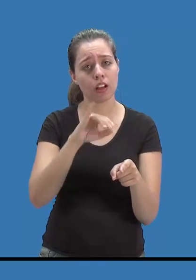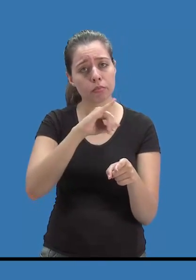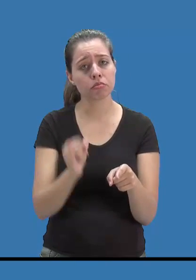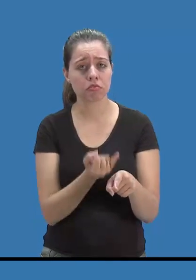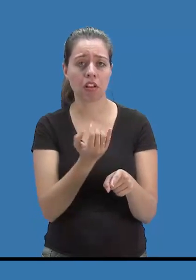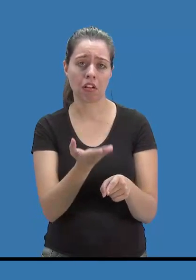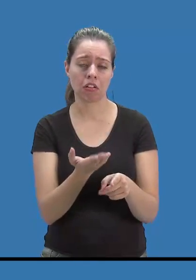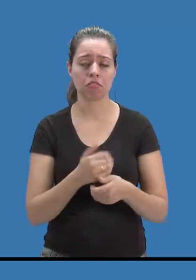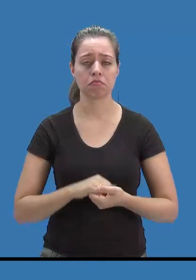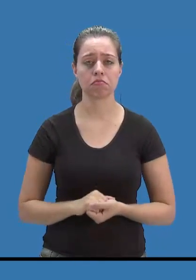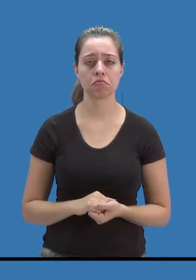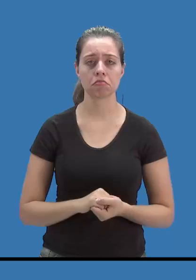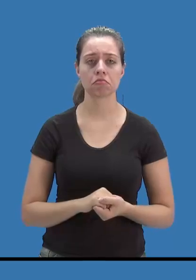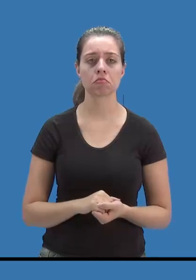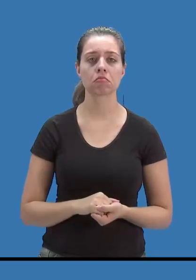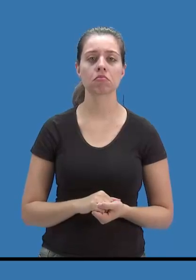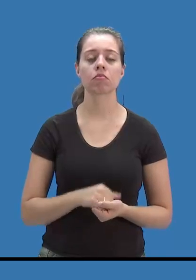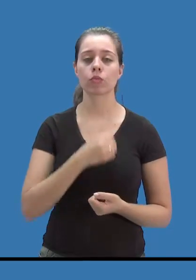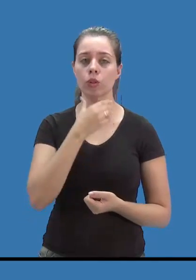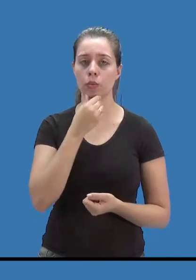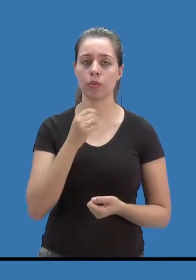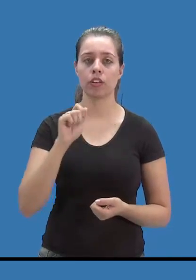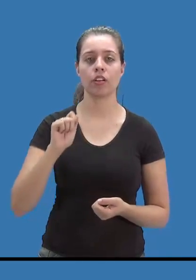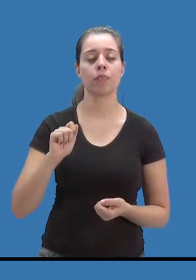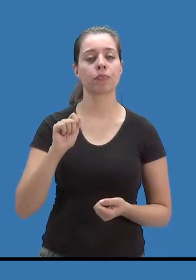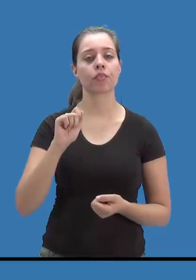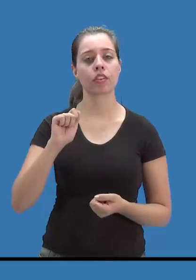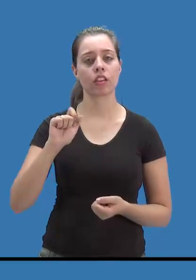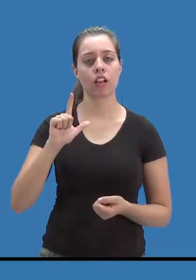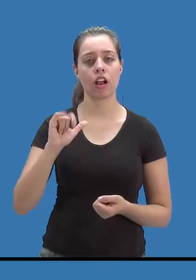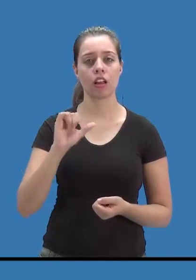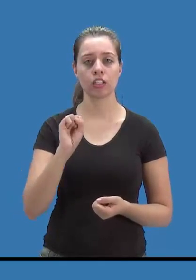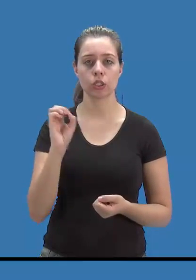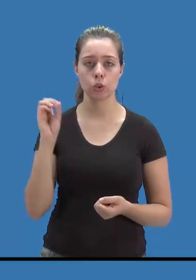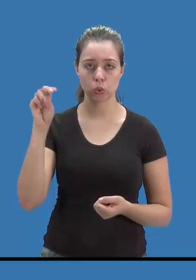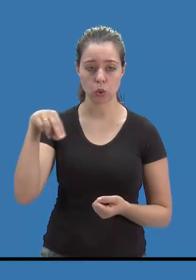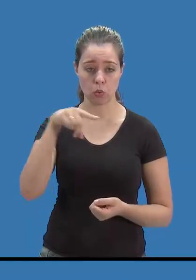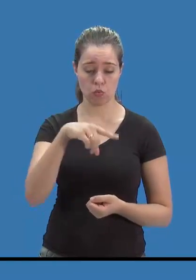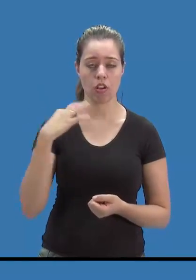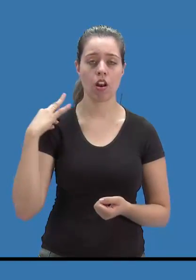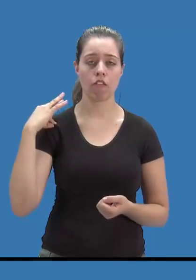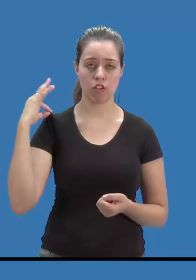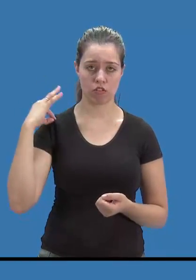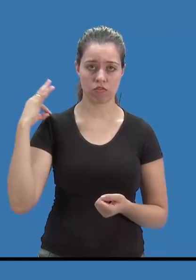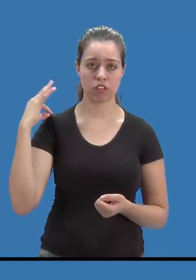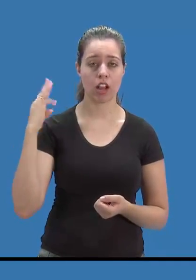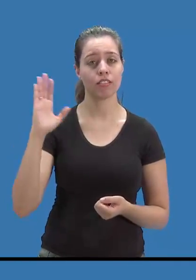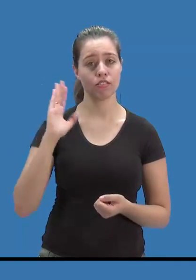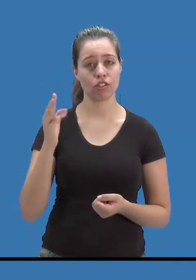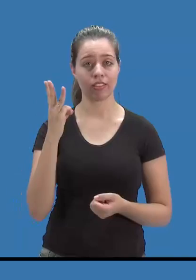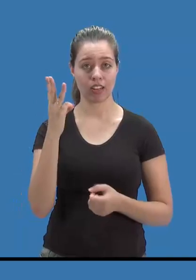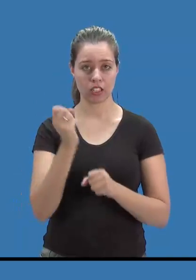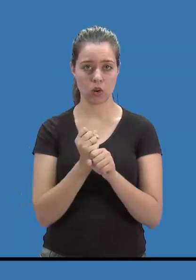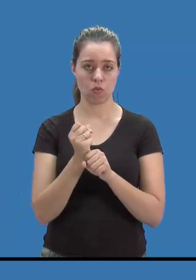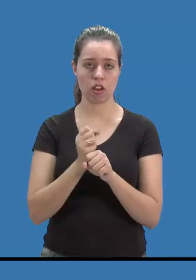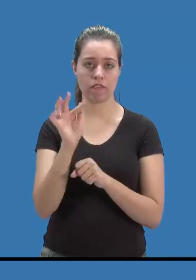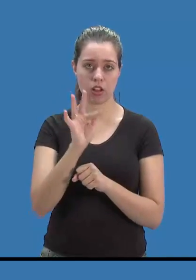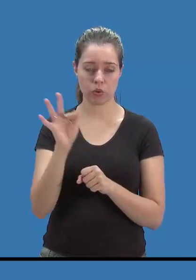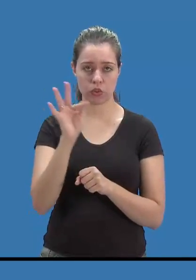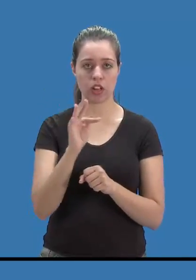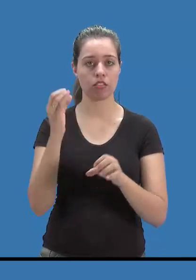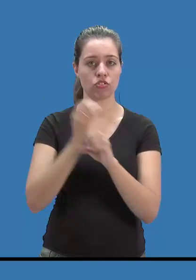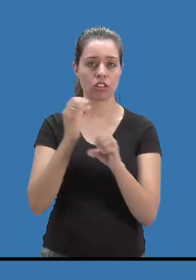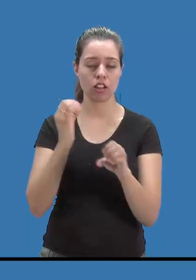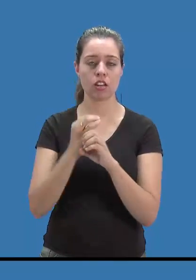usufruir. Alisson, que cursa o terceiro ano de engenharia mecatrônica, é um dos voluntários do Decolar. O fio está aqui dentro,